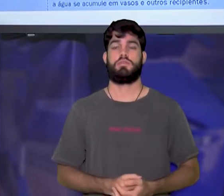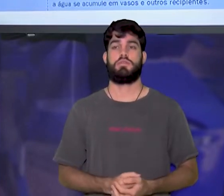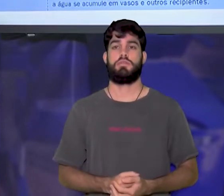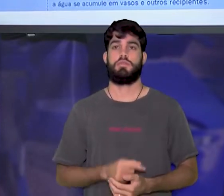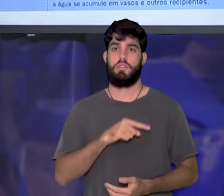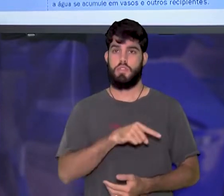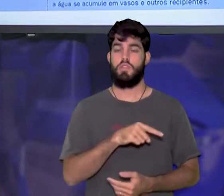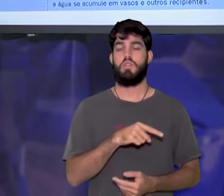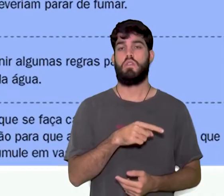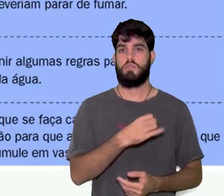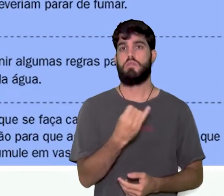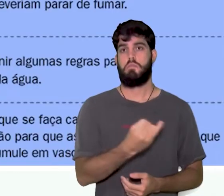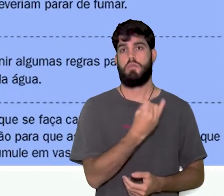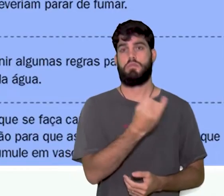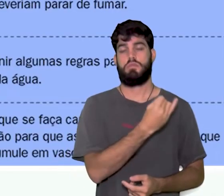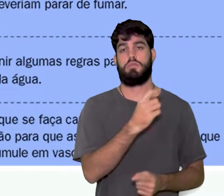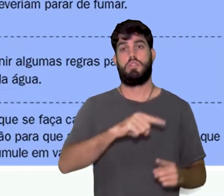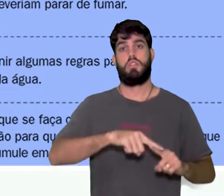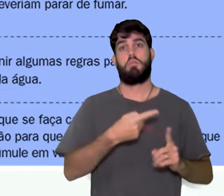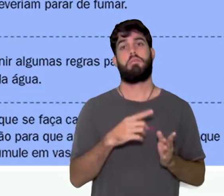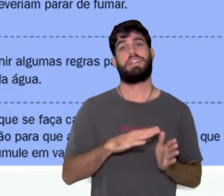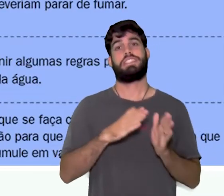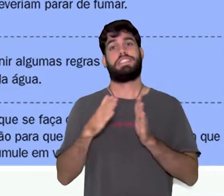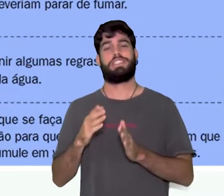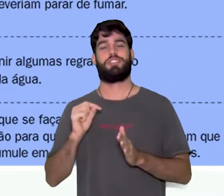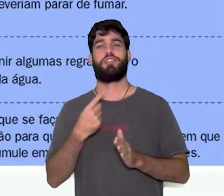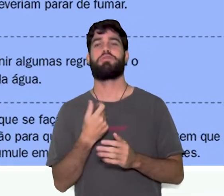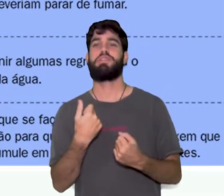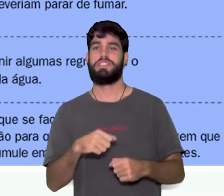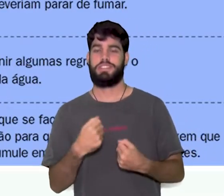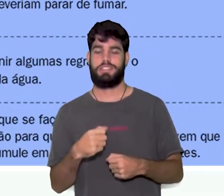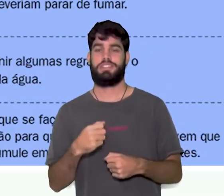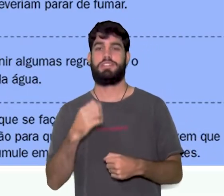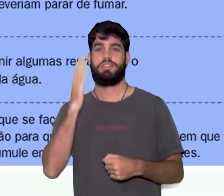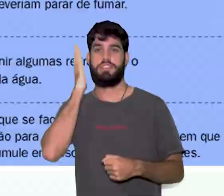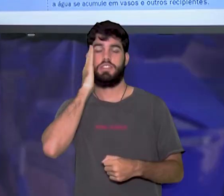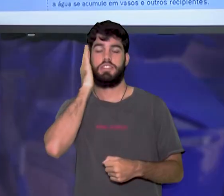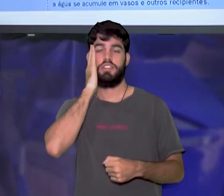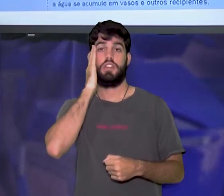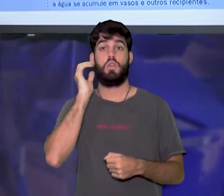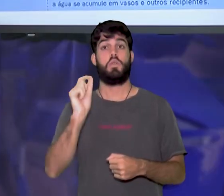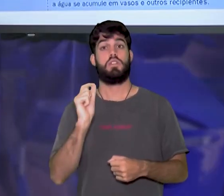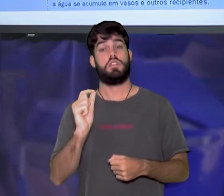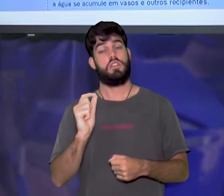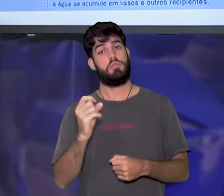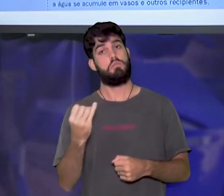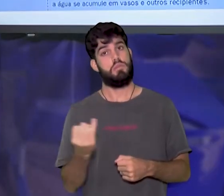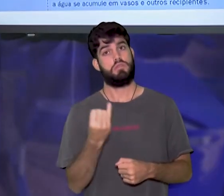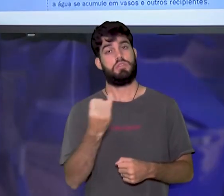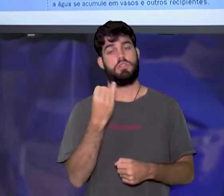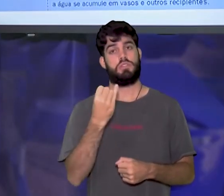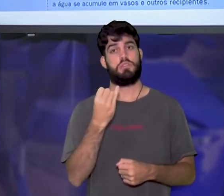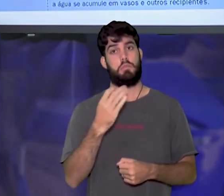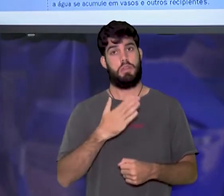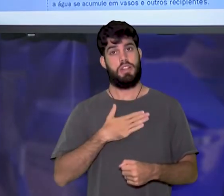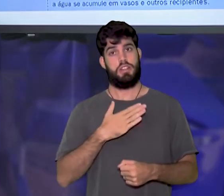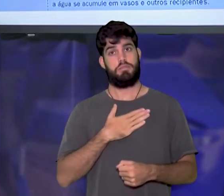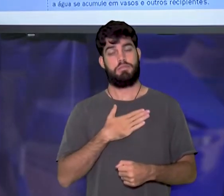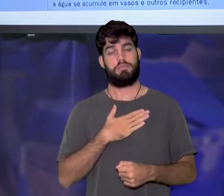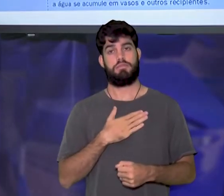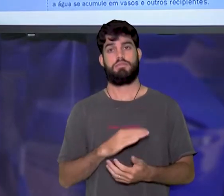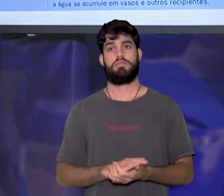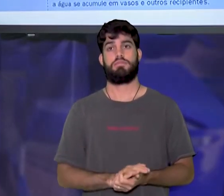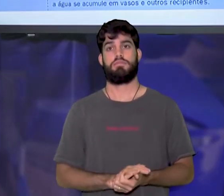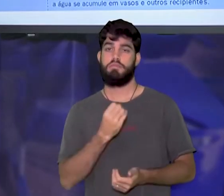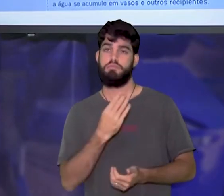produtos, eles são importantes, mas nós temos que ver, analisar direitinho, se ele realmente é bom